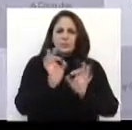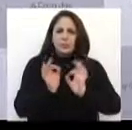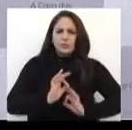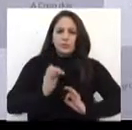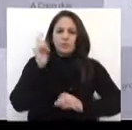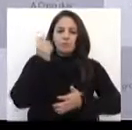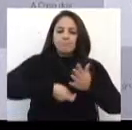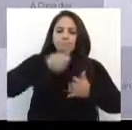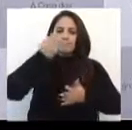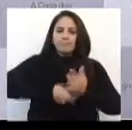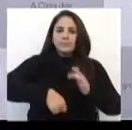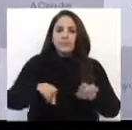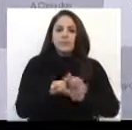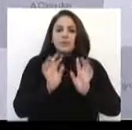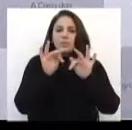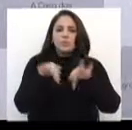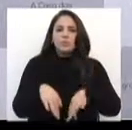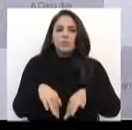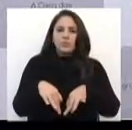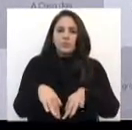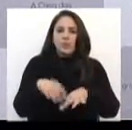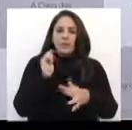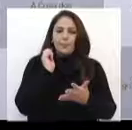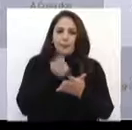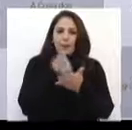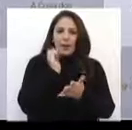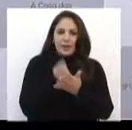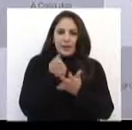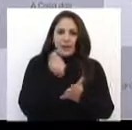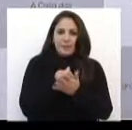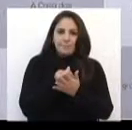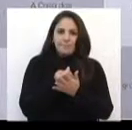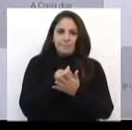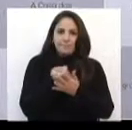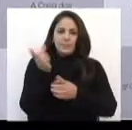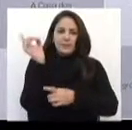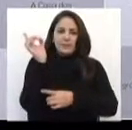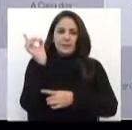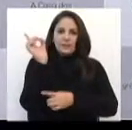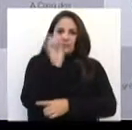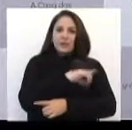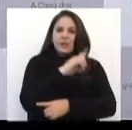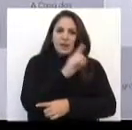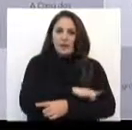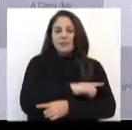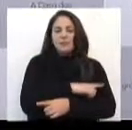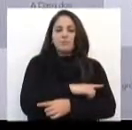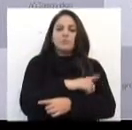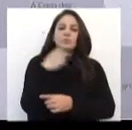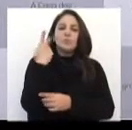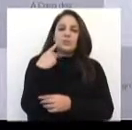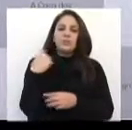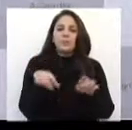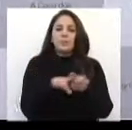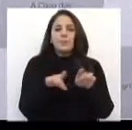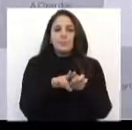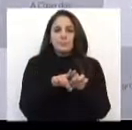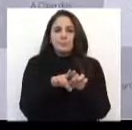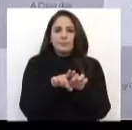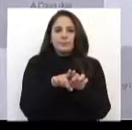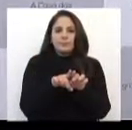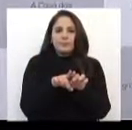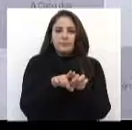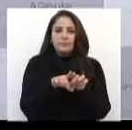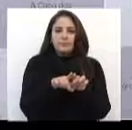que se acabe com as diárias dos vereadores de Passo Fundo, que é dinheiro público que está indo embora, e os dois grandes